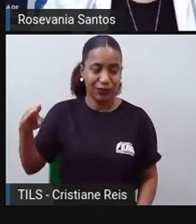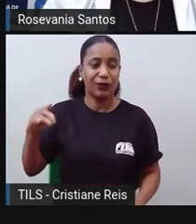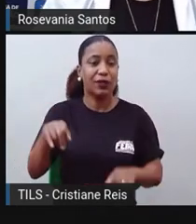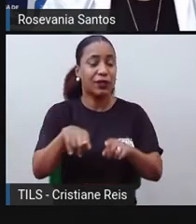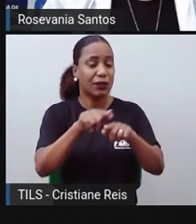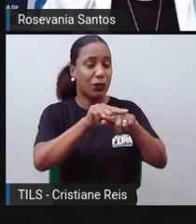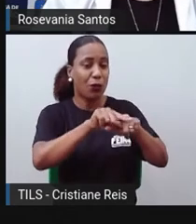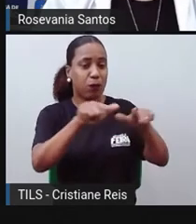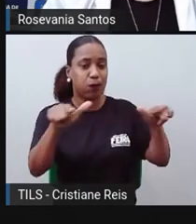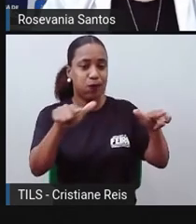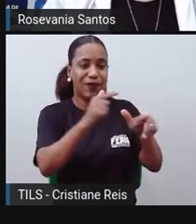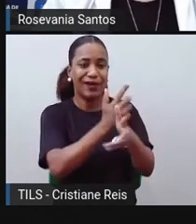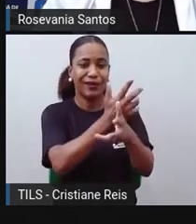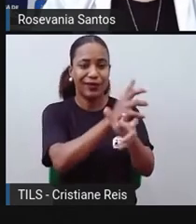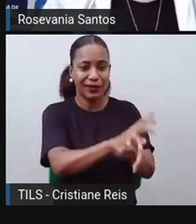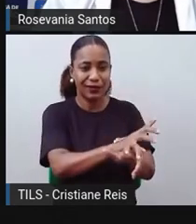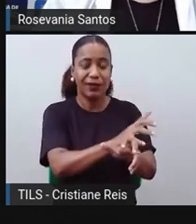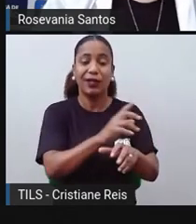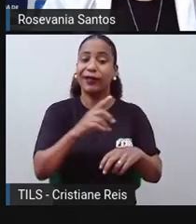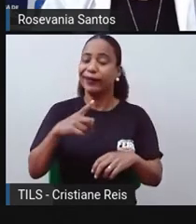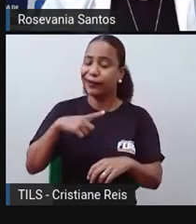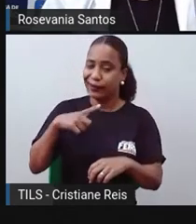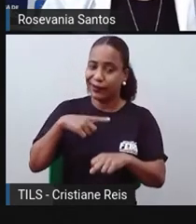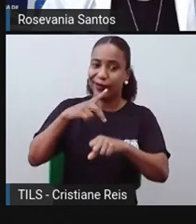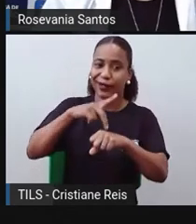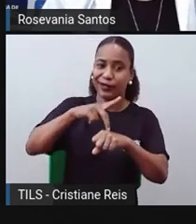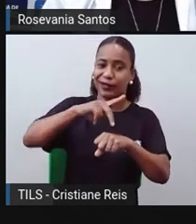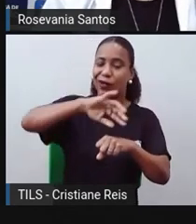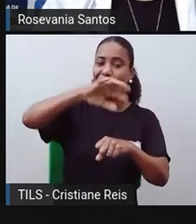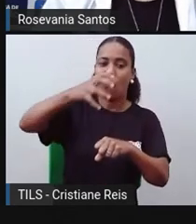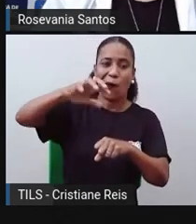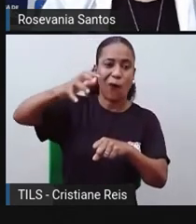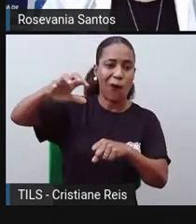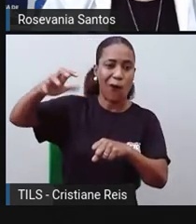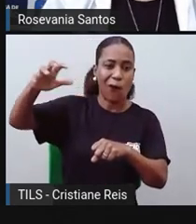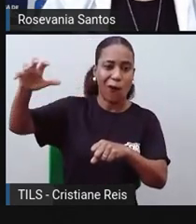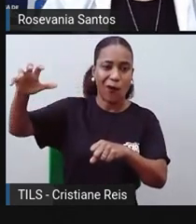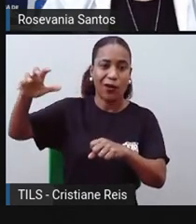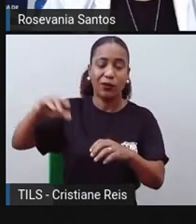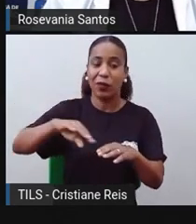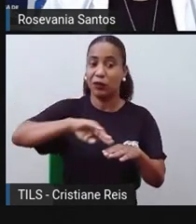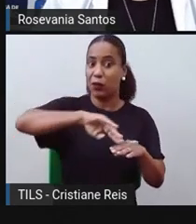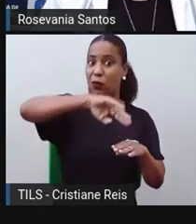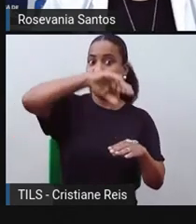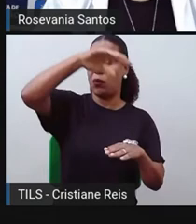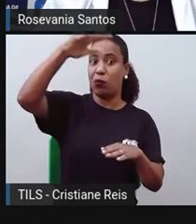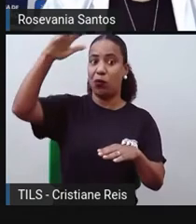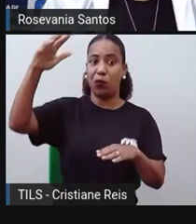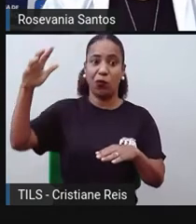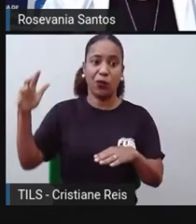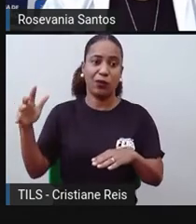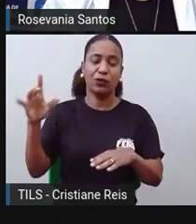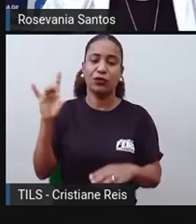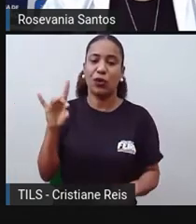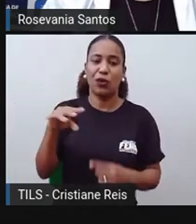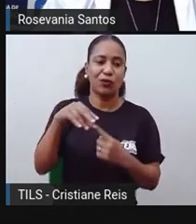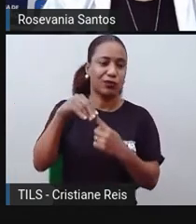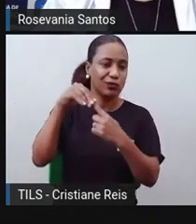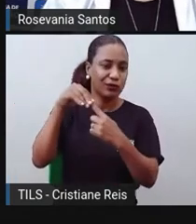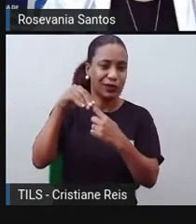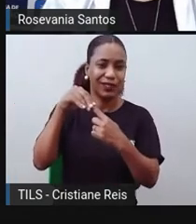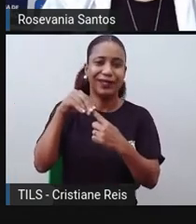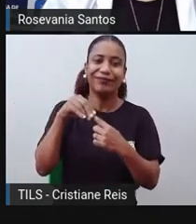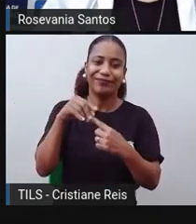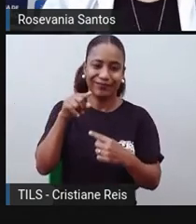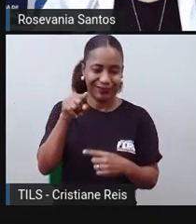desertos, e as cordilheiras. Então não tem um muito alto, a não ser essa parte aqui. Mas assim mesmo,